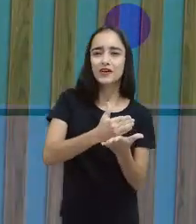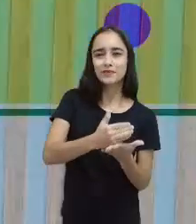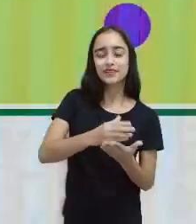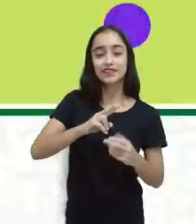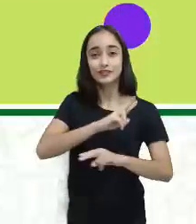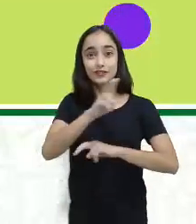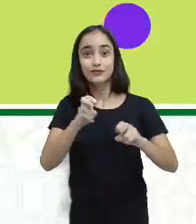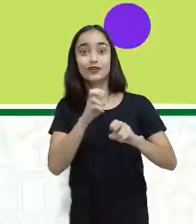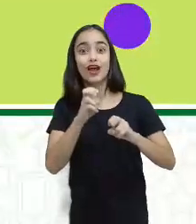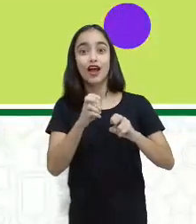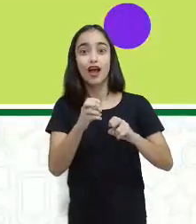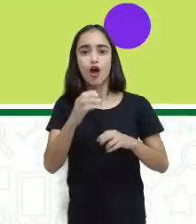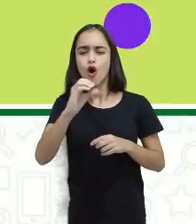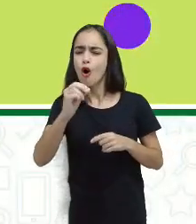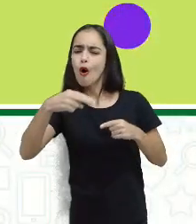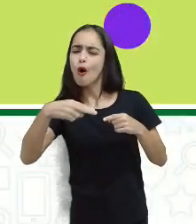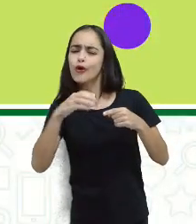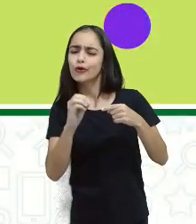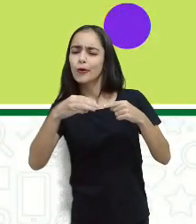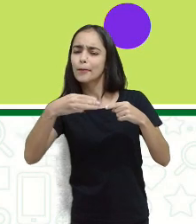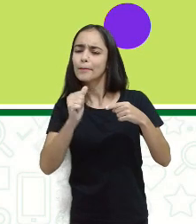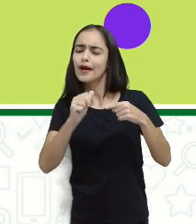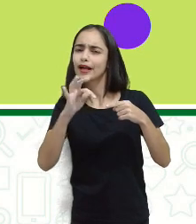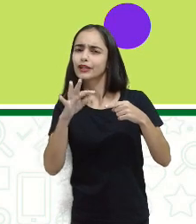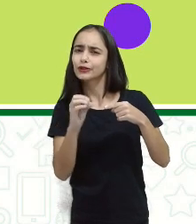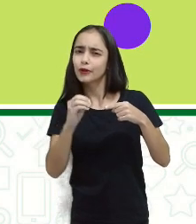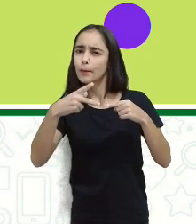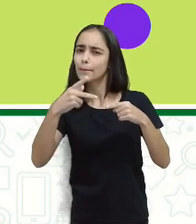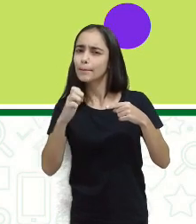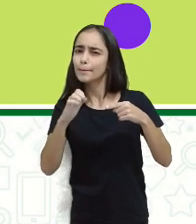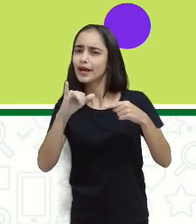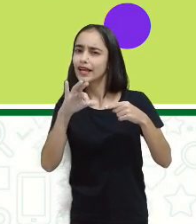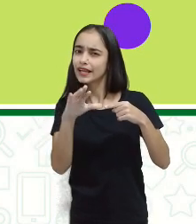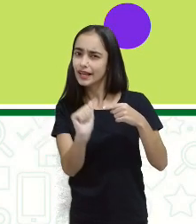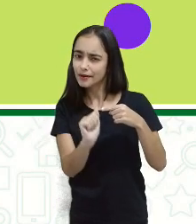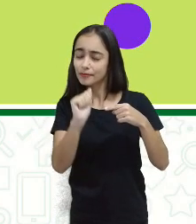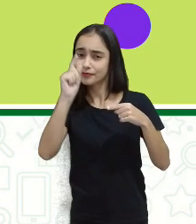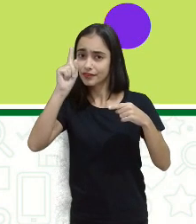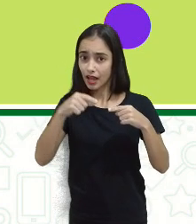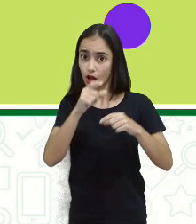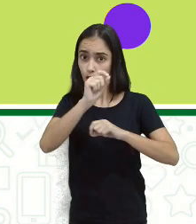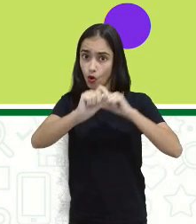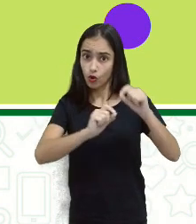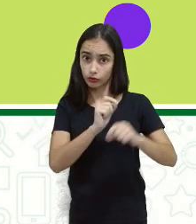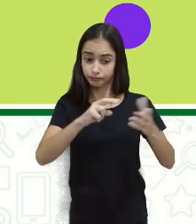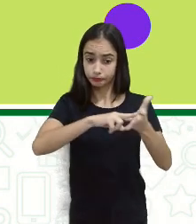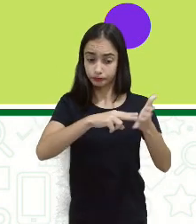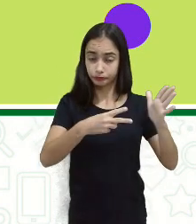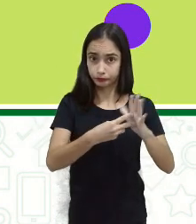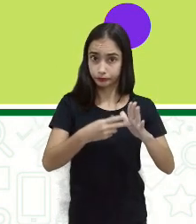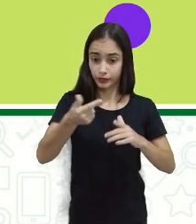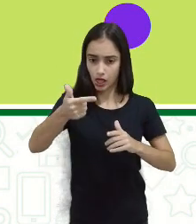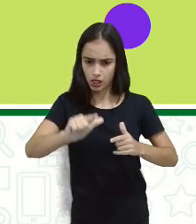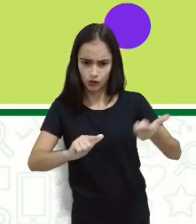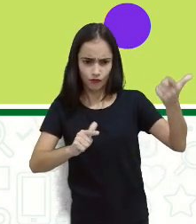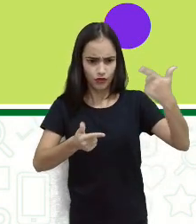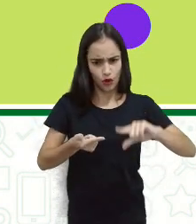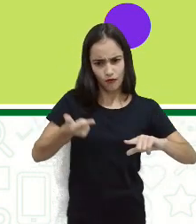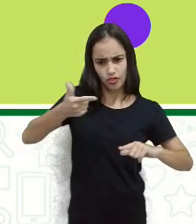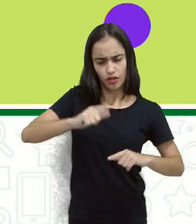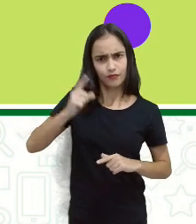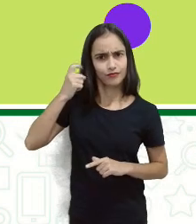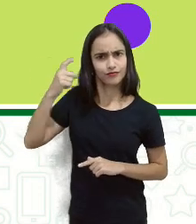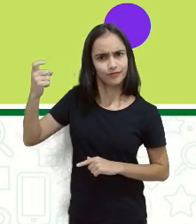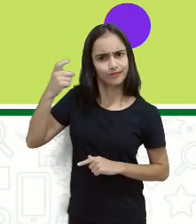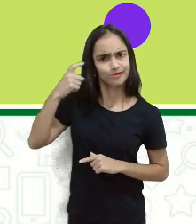falando sobre onomatopeia, né? Que é uma figura de linguagem na qual se reproduz